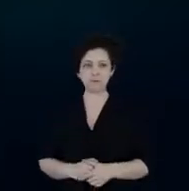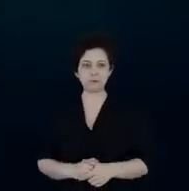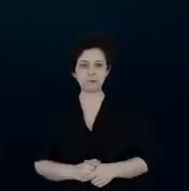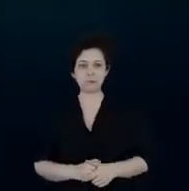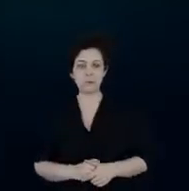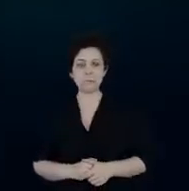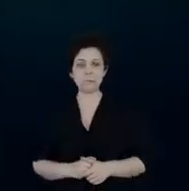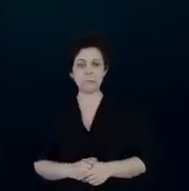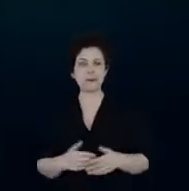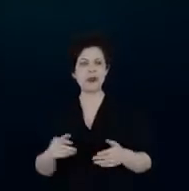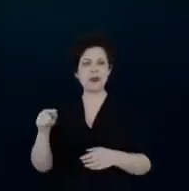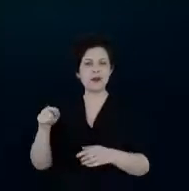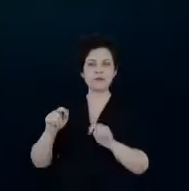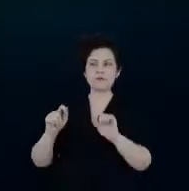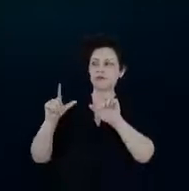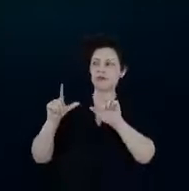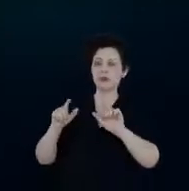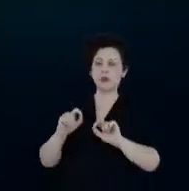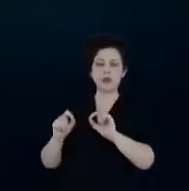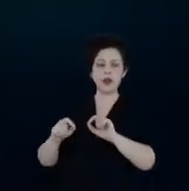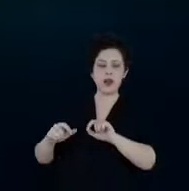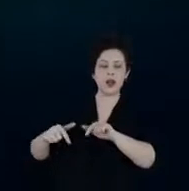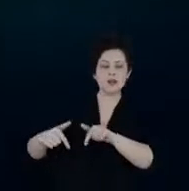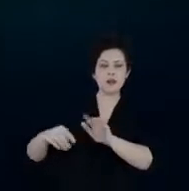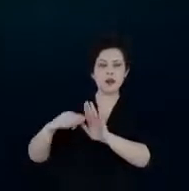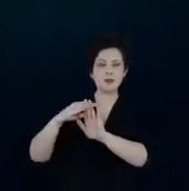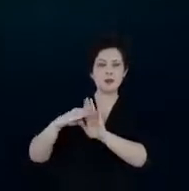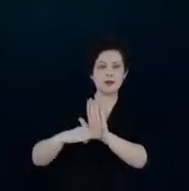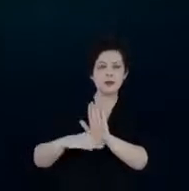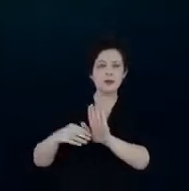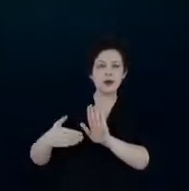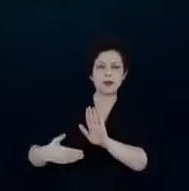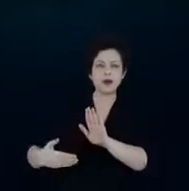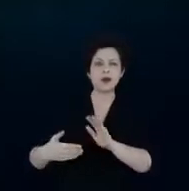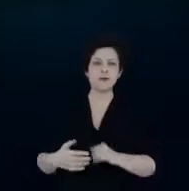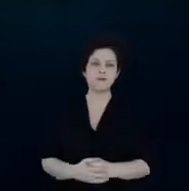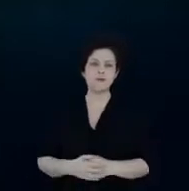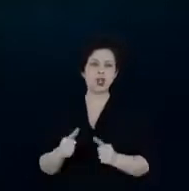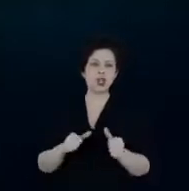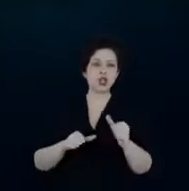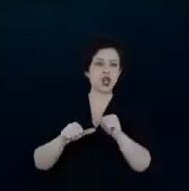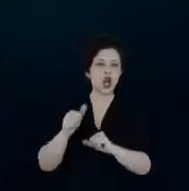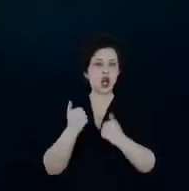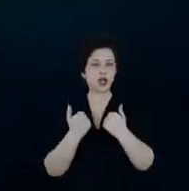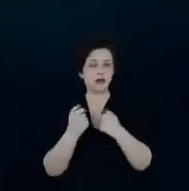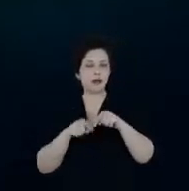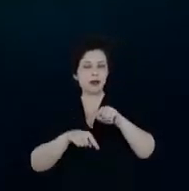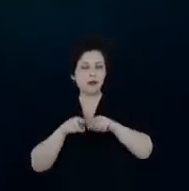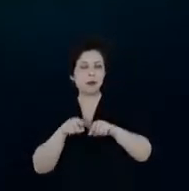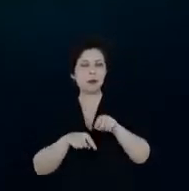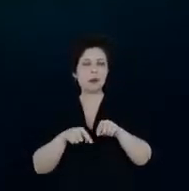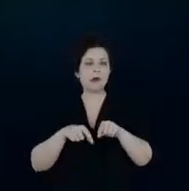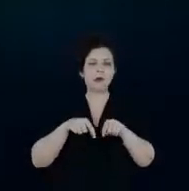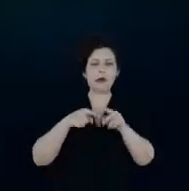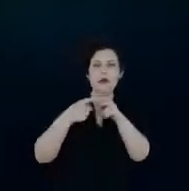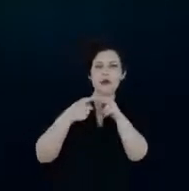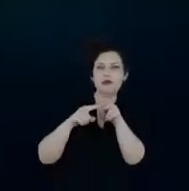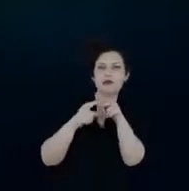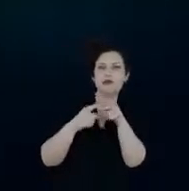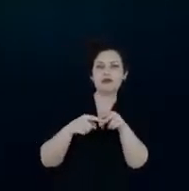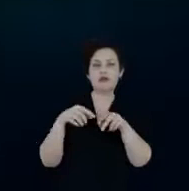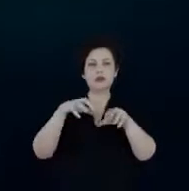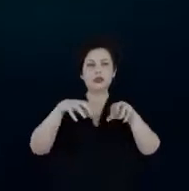E aqui temos as ações a serem empreendidas. Ela inclui troca de equipamentos e adequação das instalações. Hoje, os